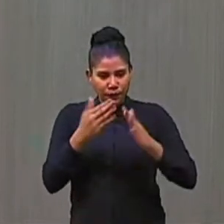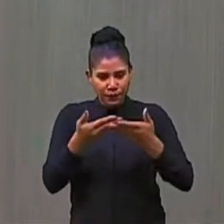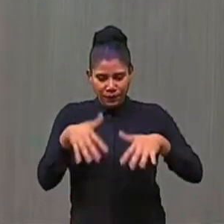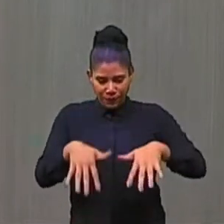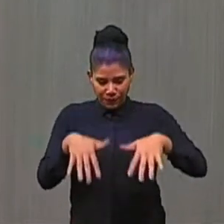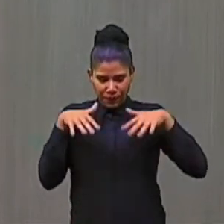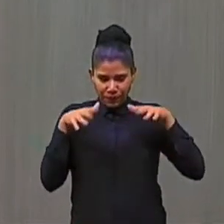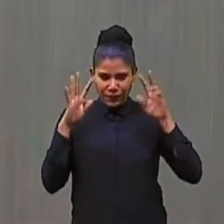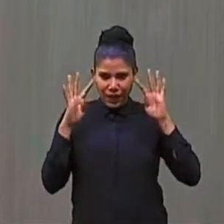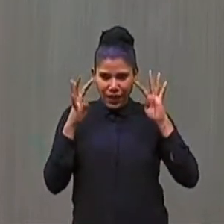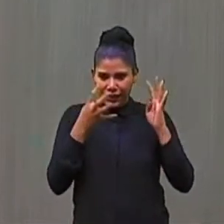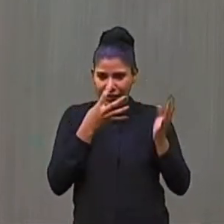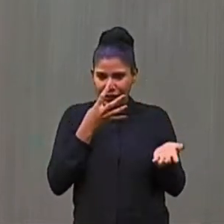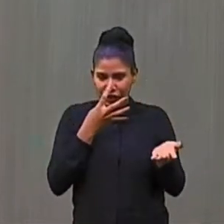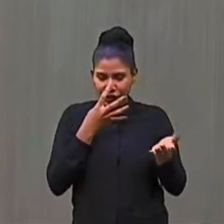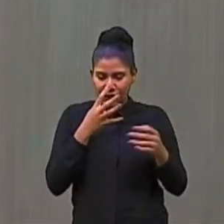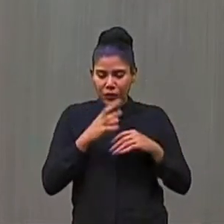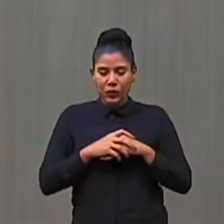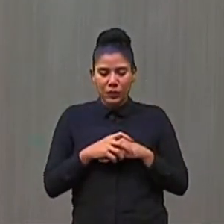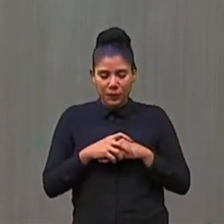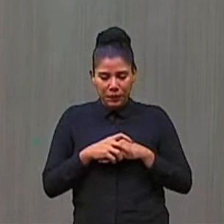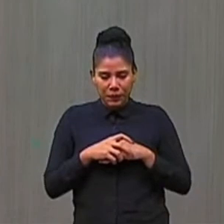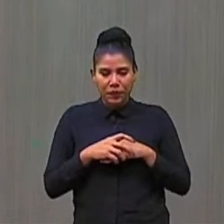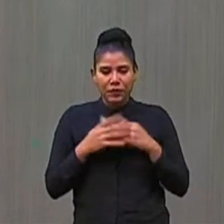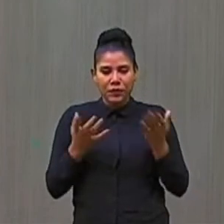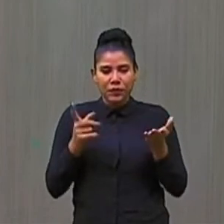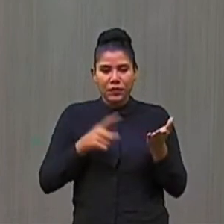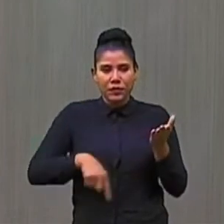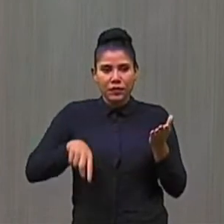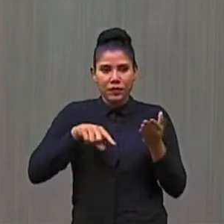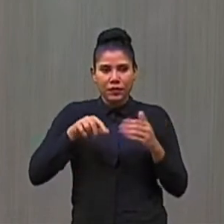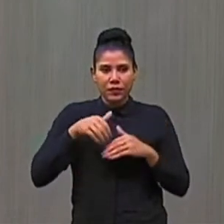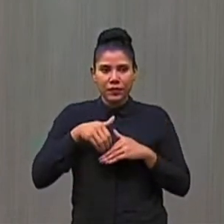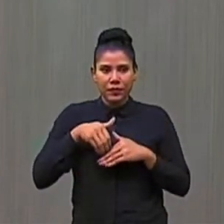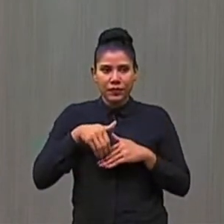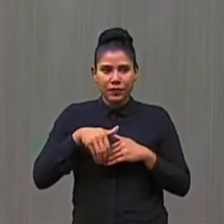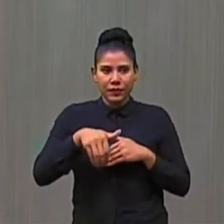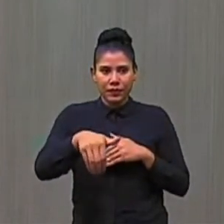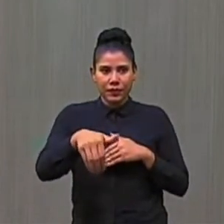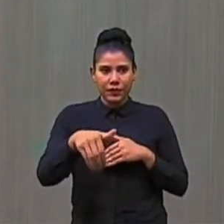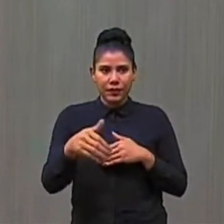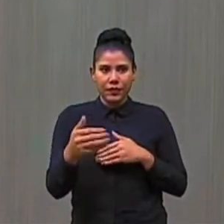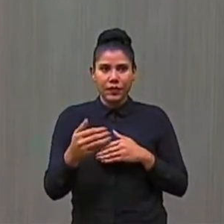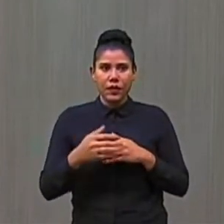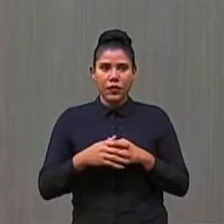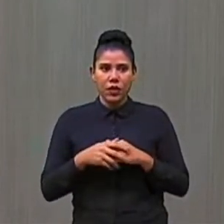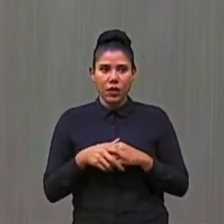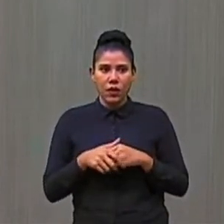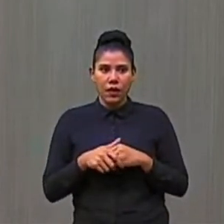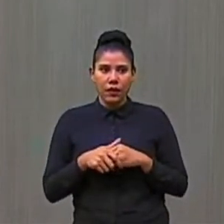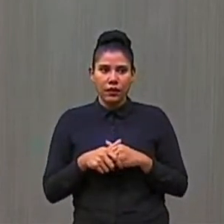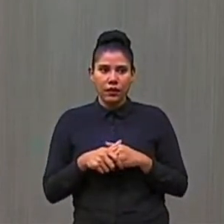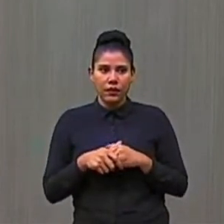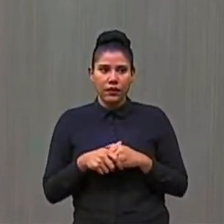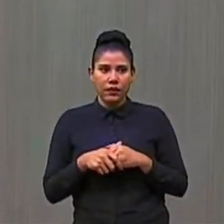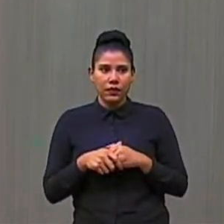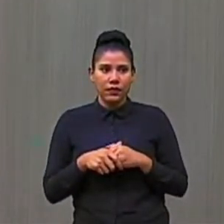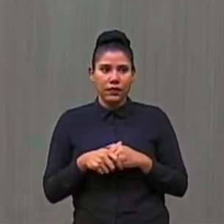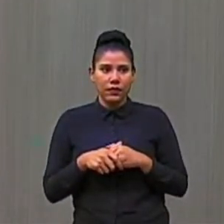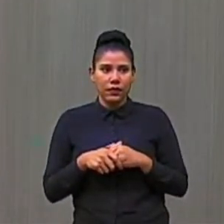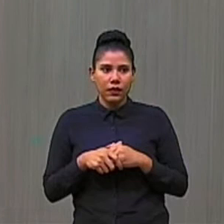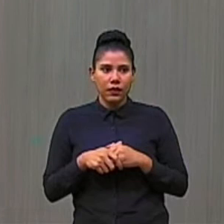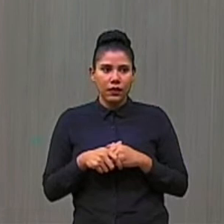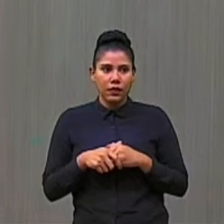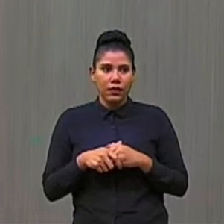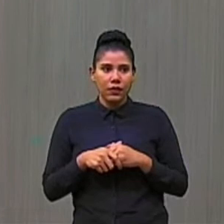que estão estudando na perspectiva, já já, ao sair da adolescência, entrar na universidade,